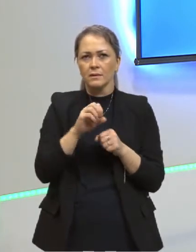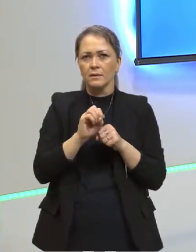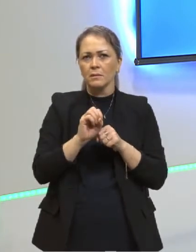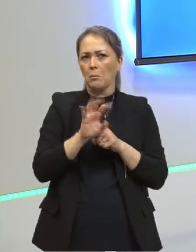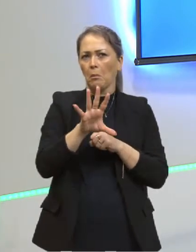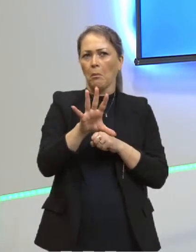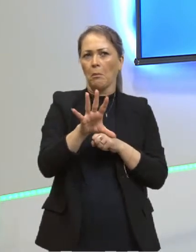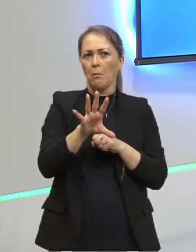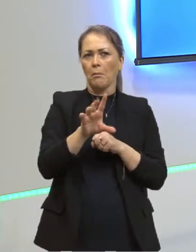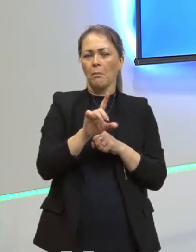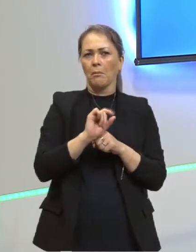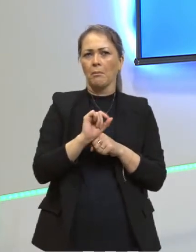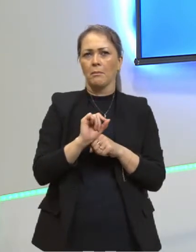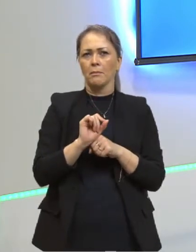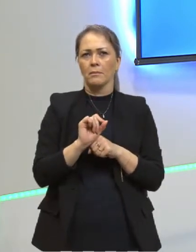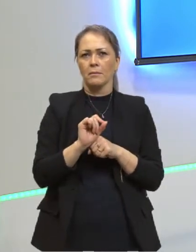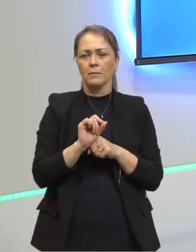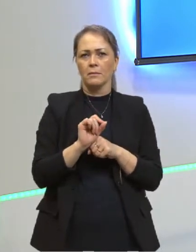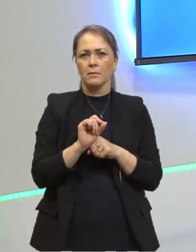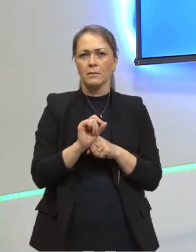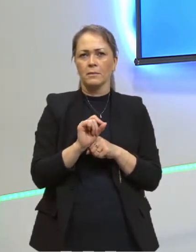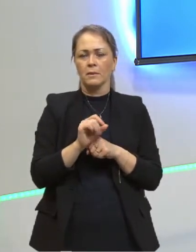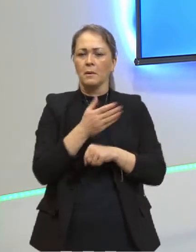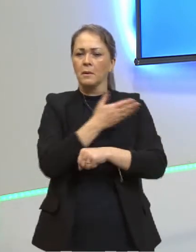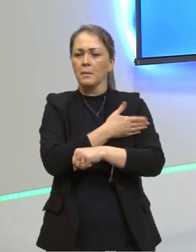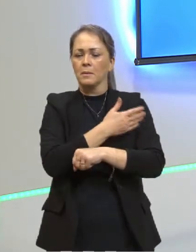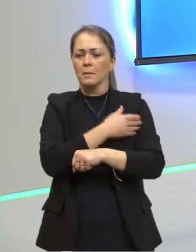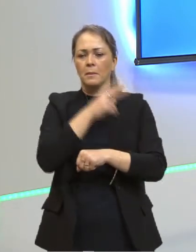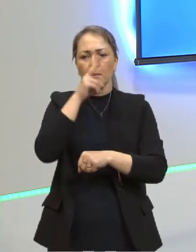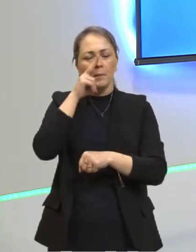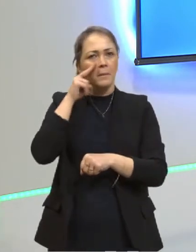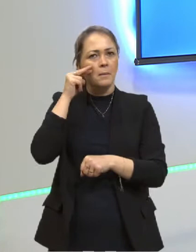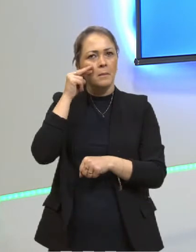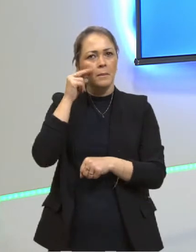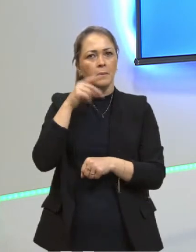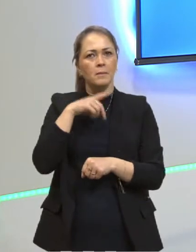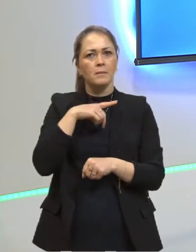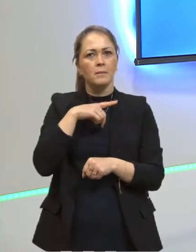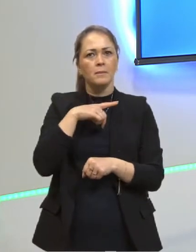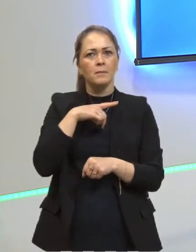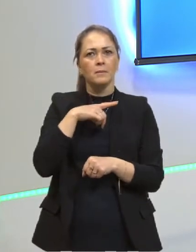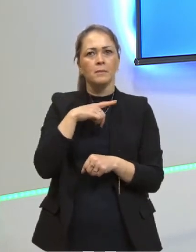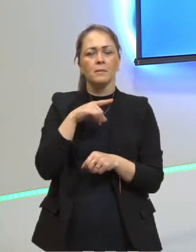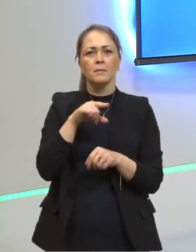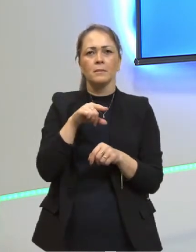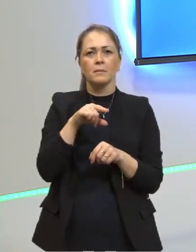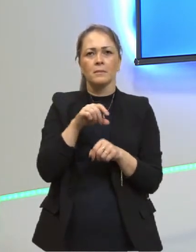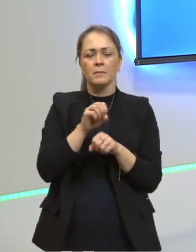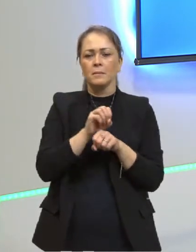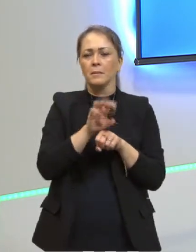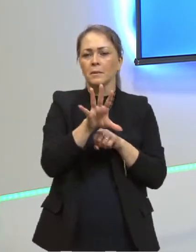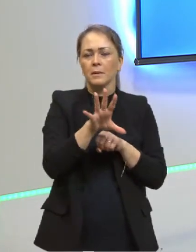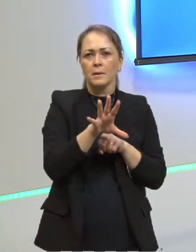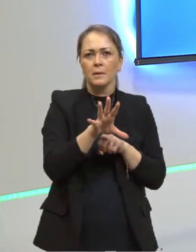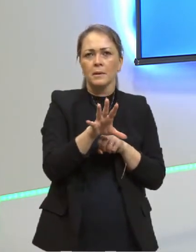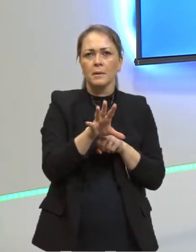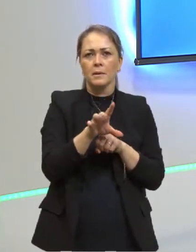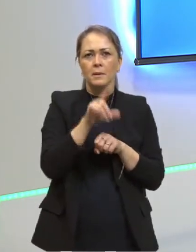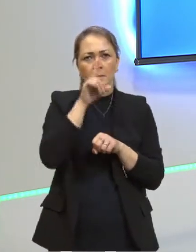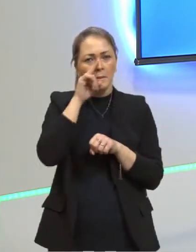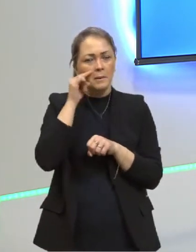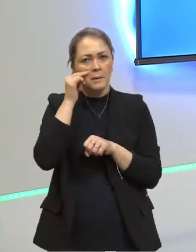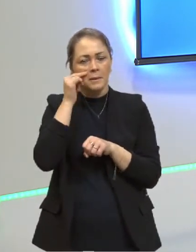porque para eu ter uma camiseta que emitisse amarelo, eu ia ter que, provavelmente, ligar ela numa